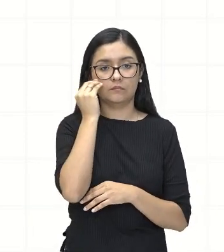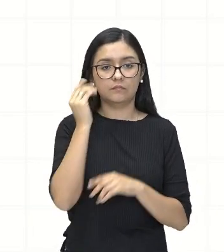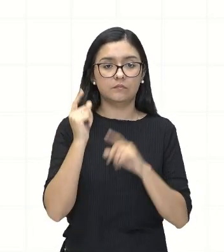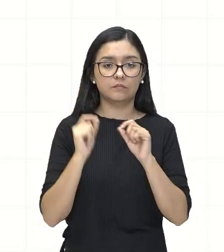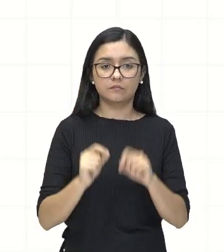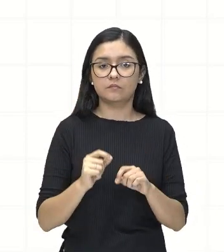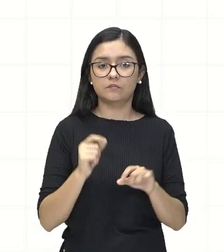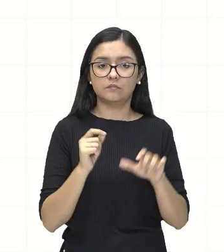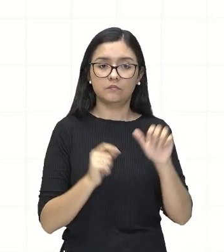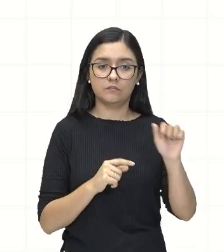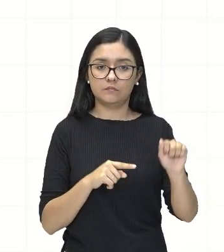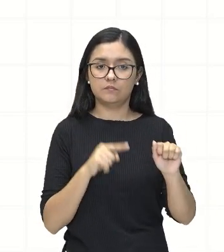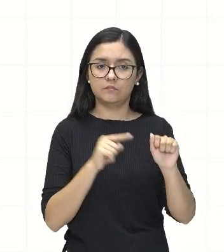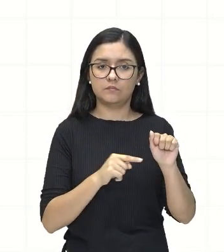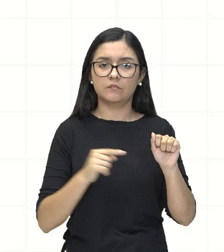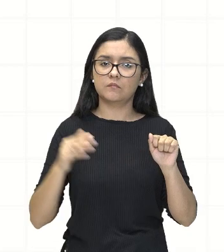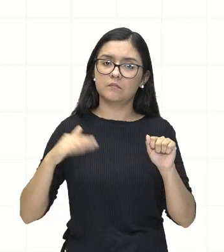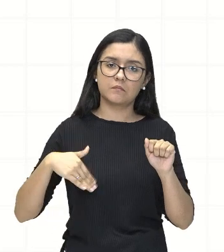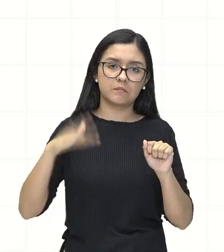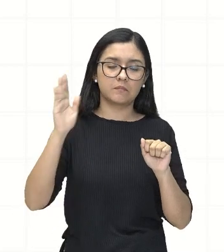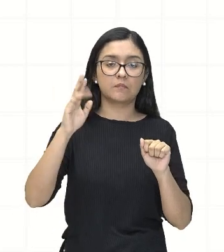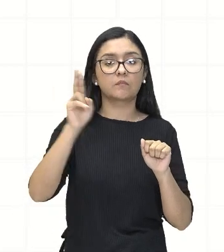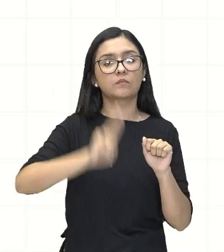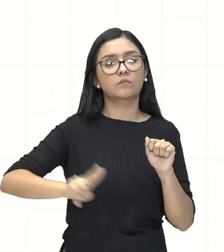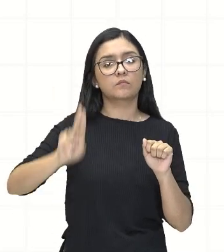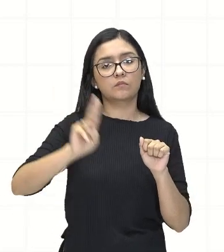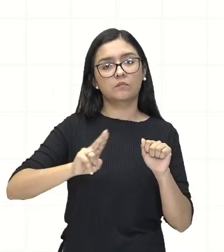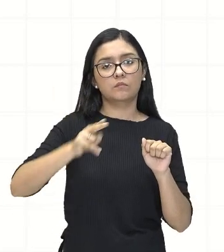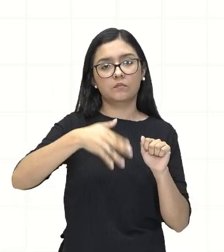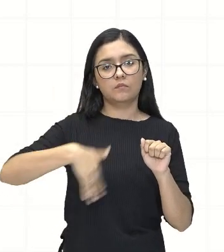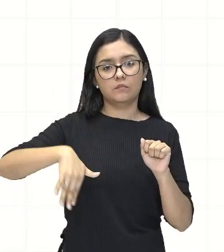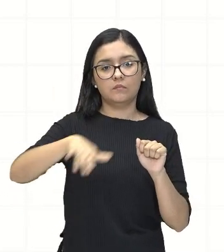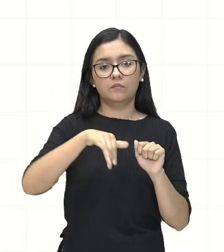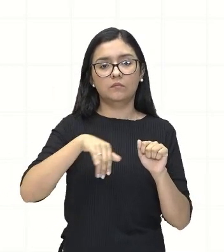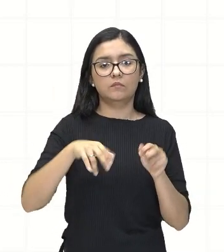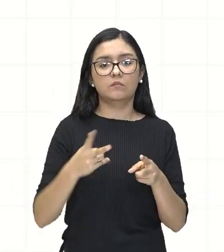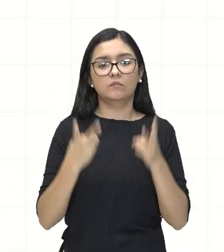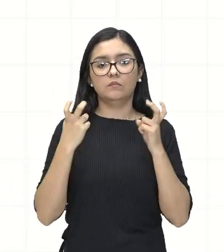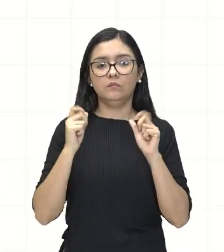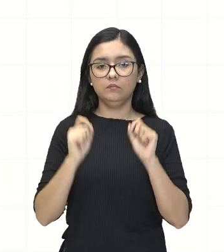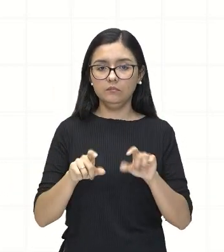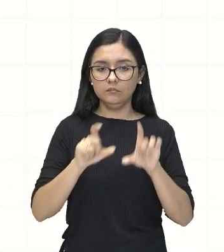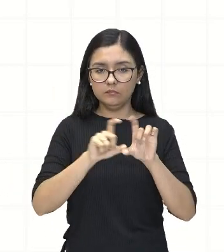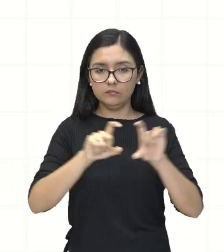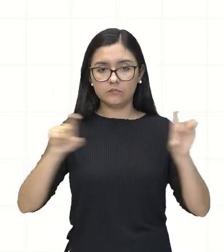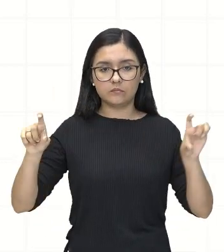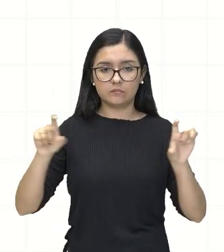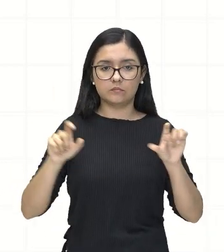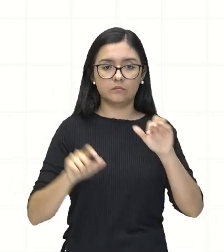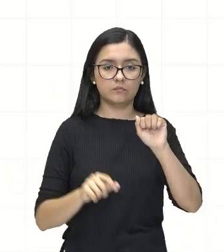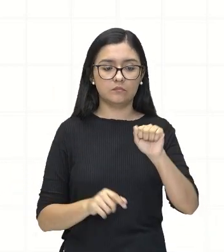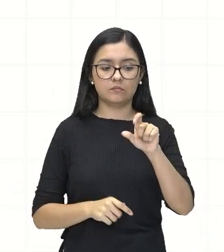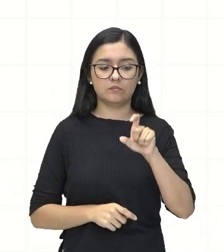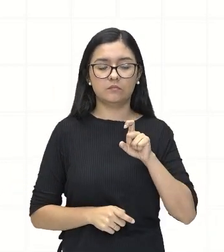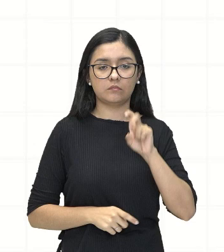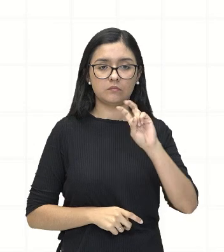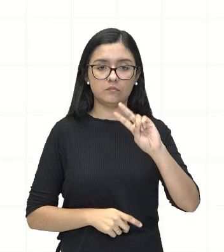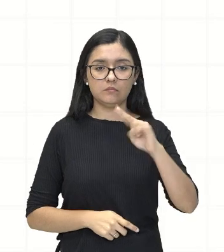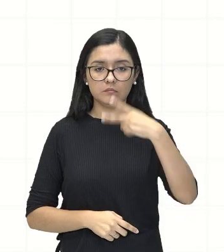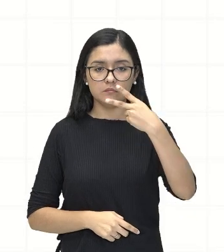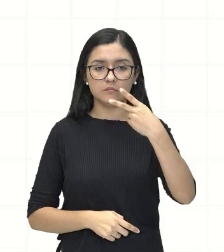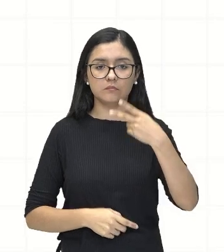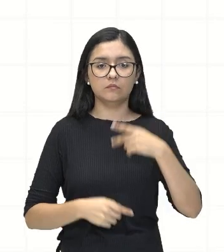o A, né? Ele é muito utilizado, ainda mais que nós vimos que a nossa AX ao quadrado, né?